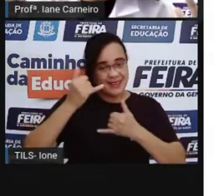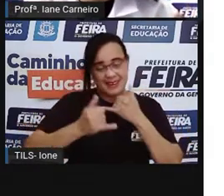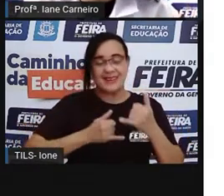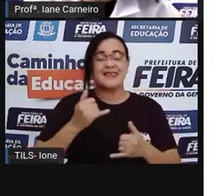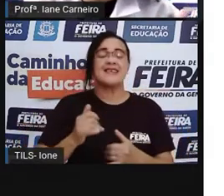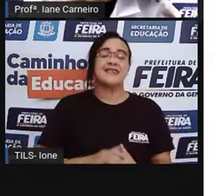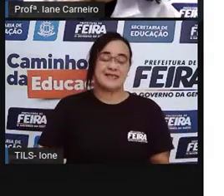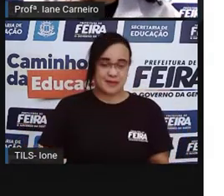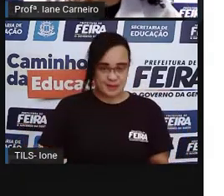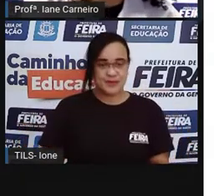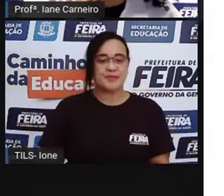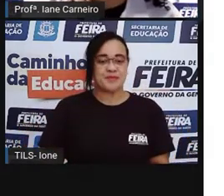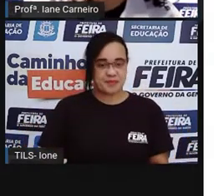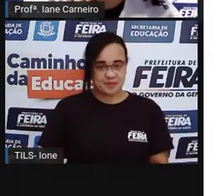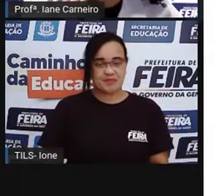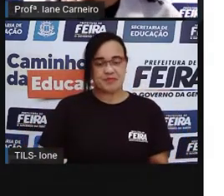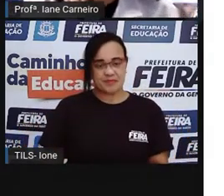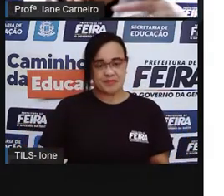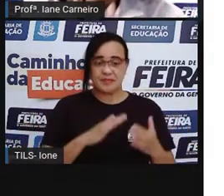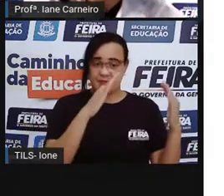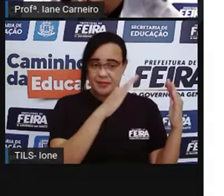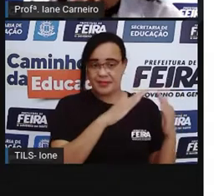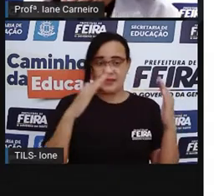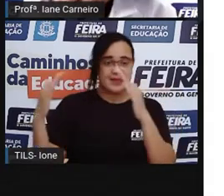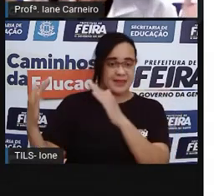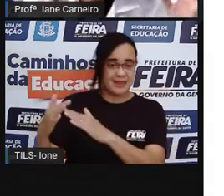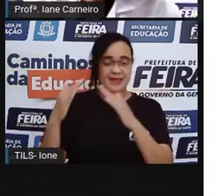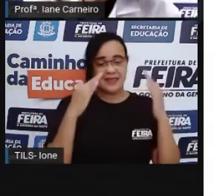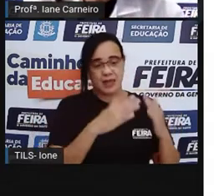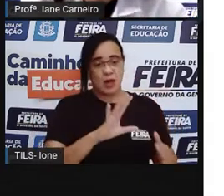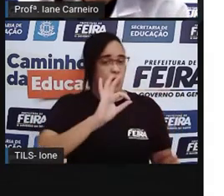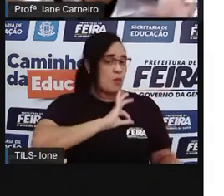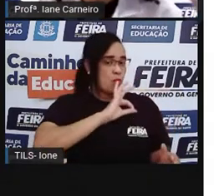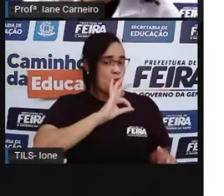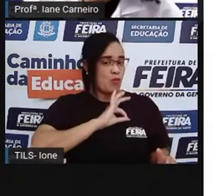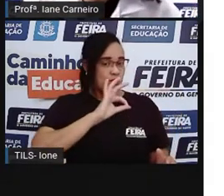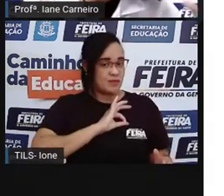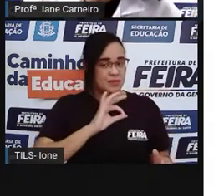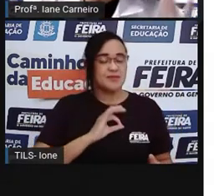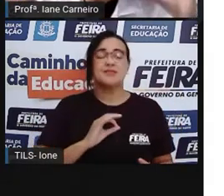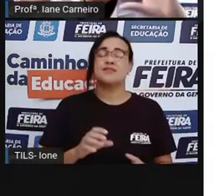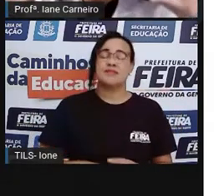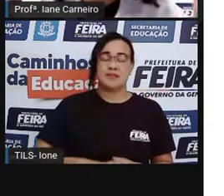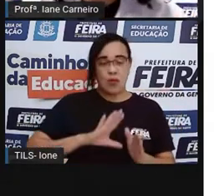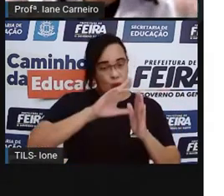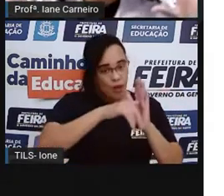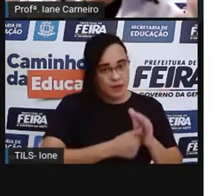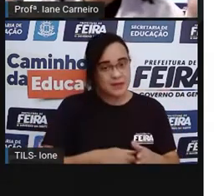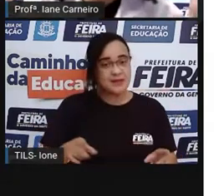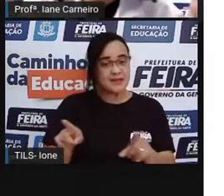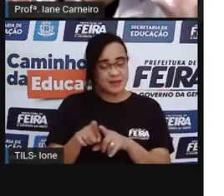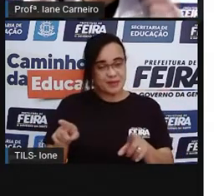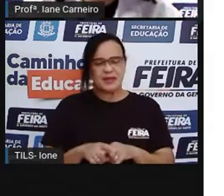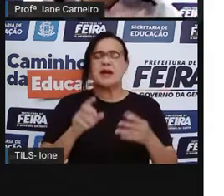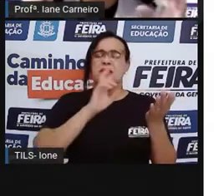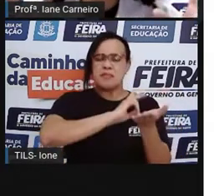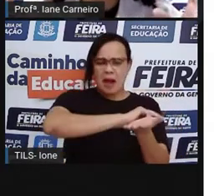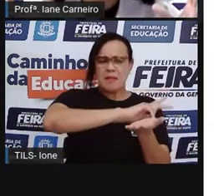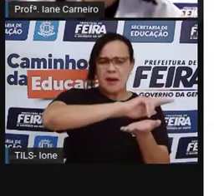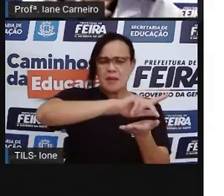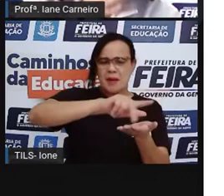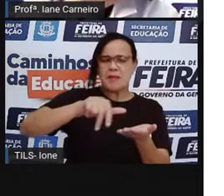Então, tem crianças que ficam brincando de casinha, ou de polícia e ladrão. Tem diversas brincadeiras. Eu tenho certeza que vocês aí têm um